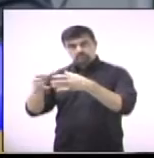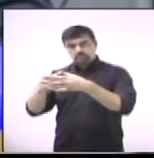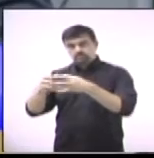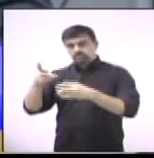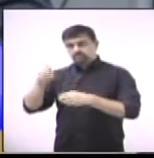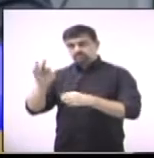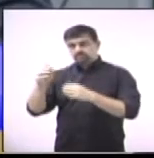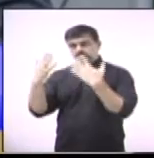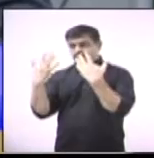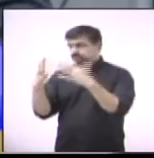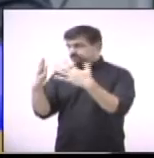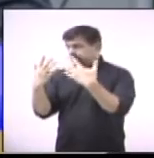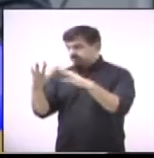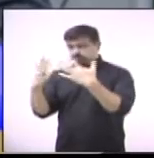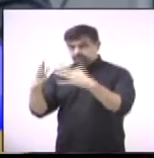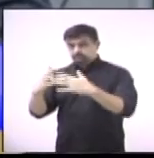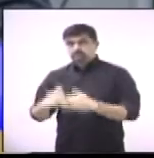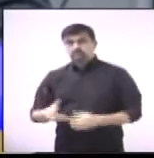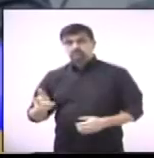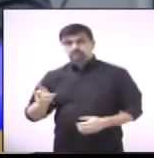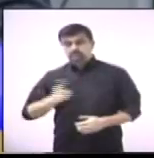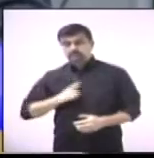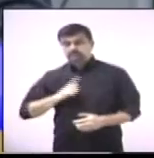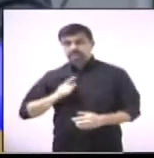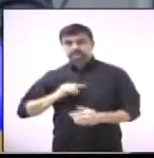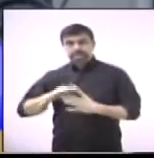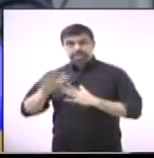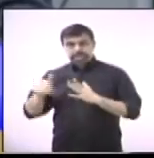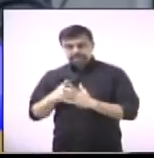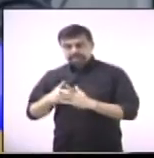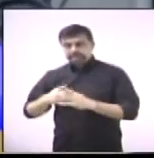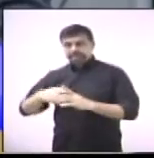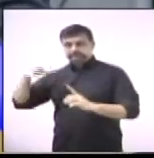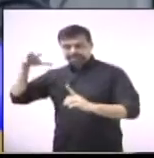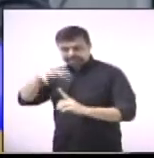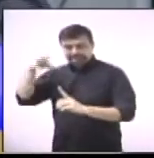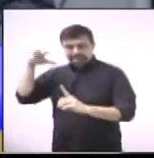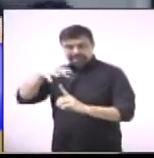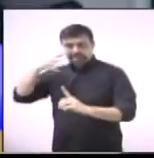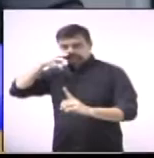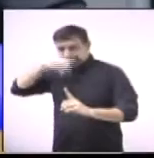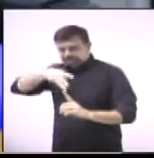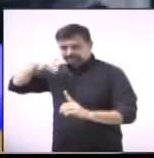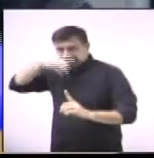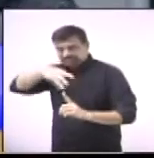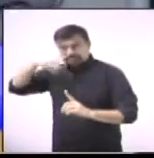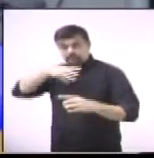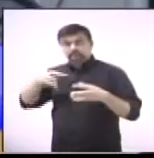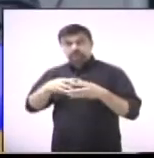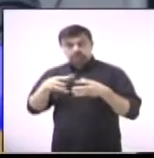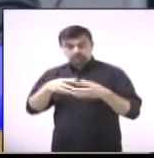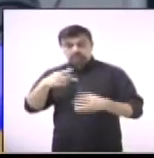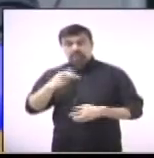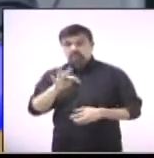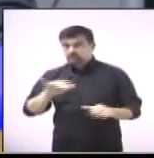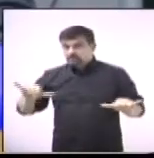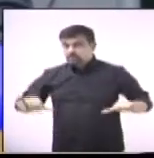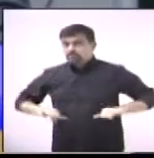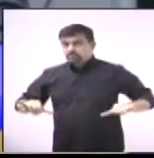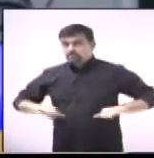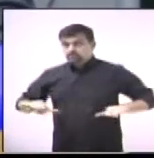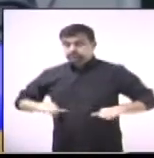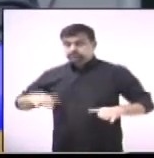além de todos os ataques que tem sofrido nos últimos meses,